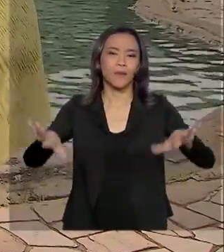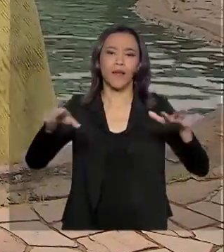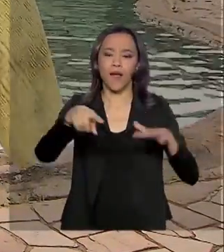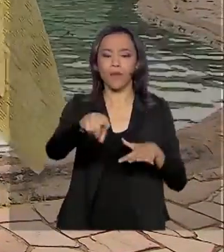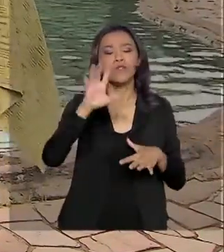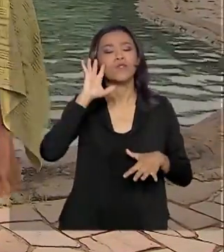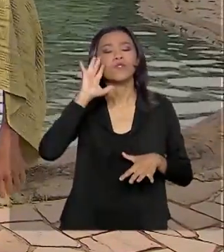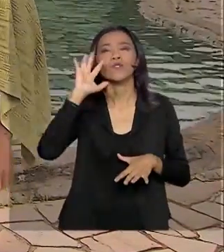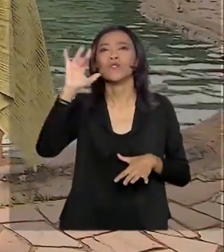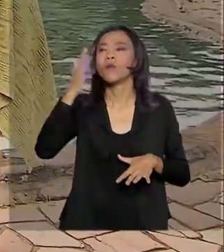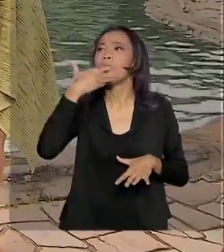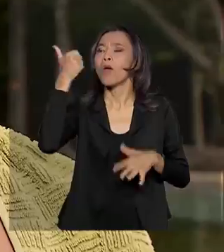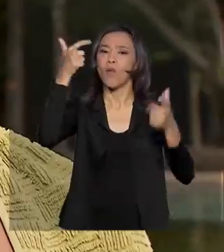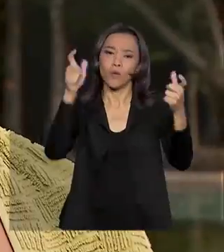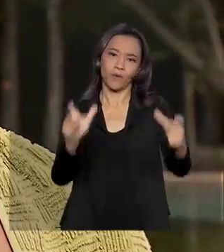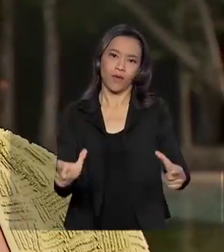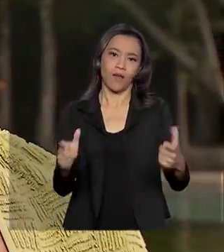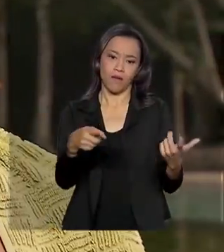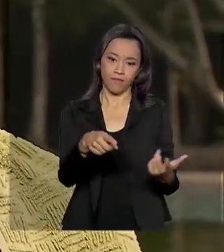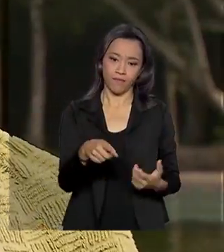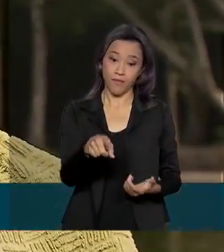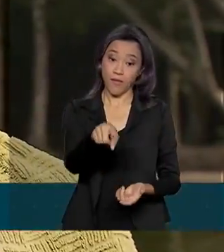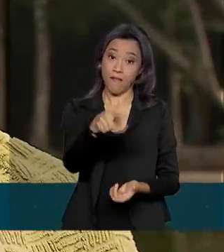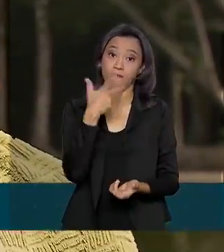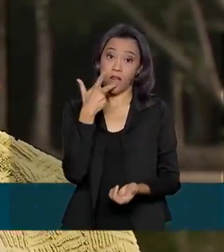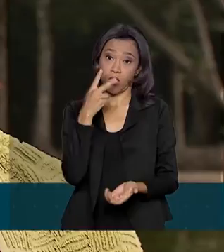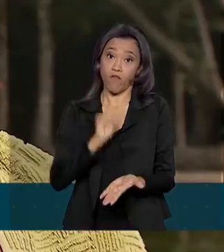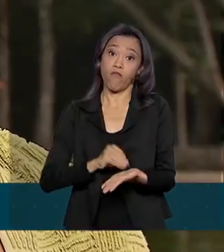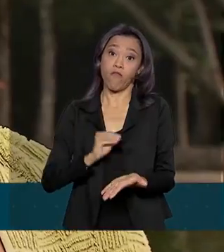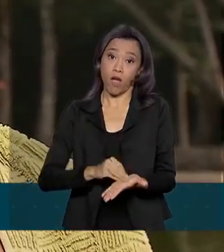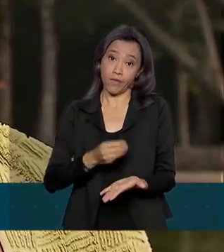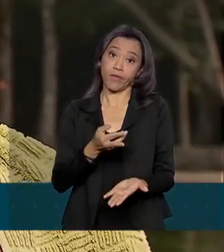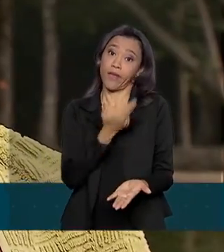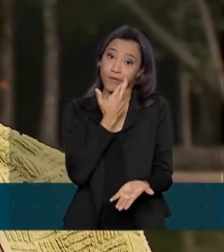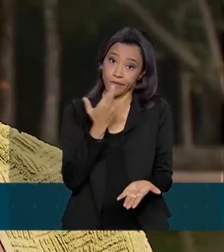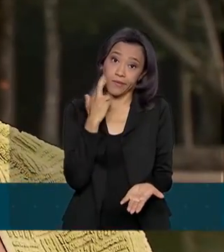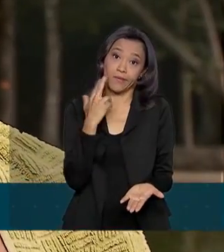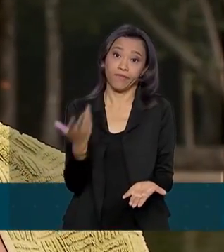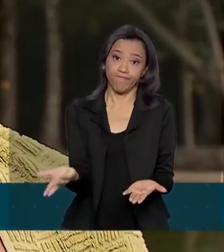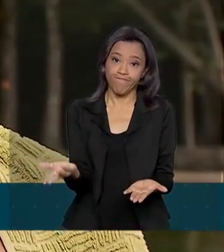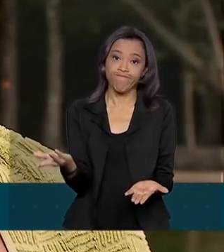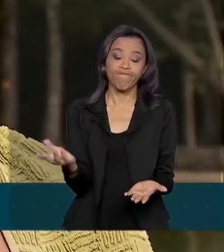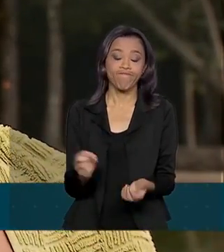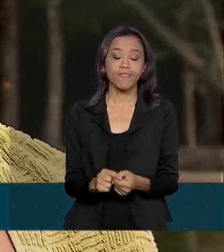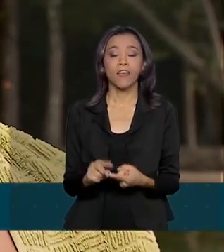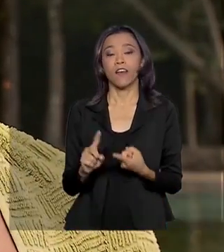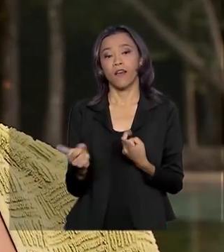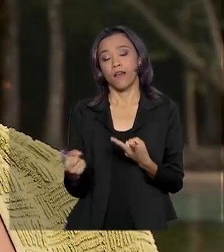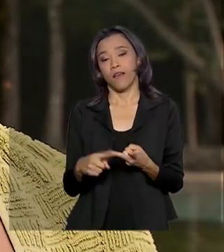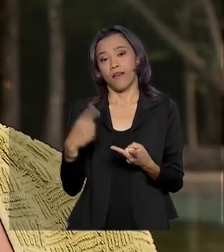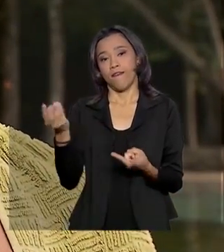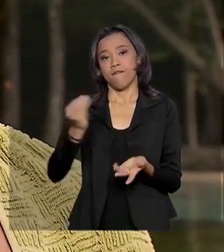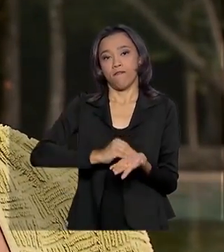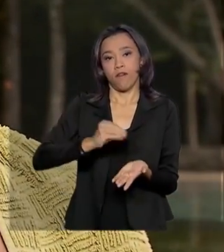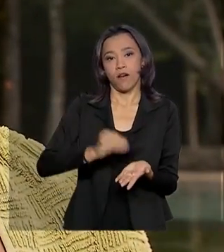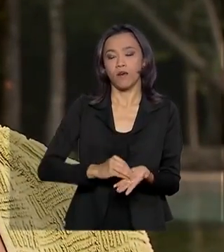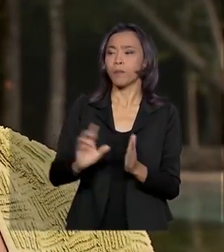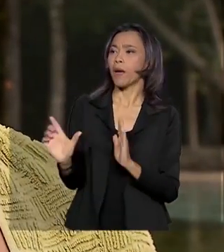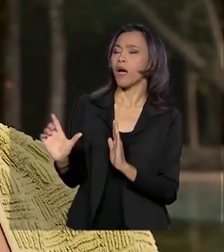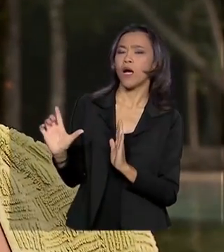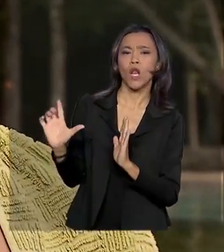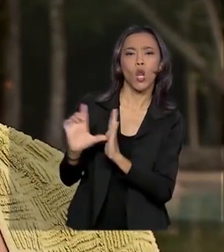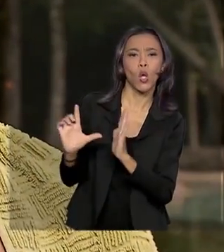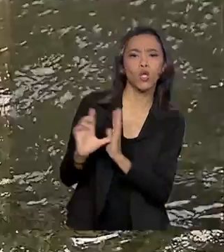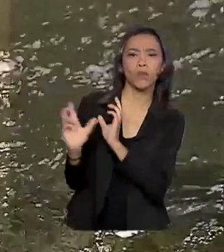Sonha com melhorias no local. Falta um restaurante, né? Falta uma lojinha, uma